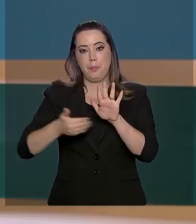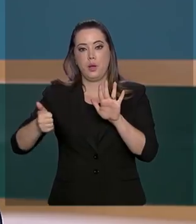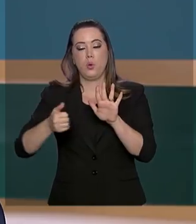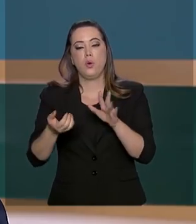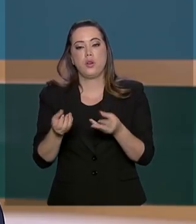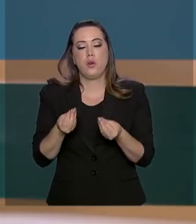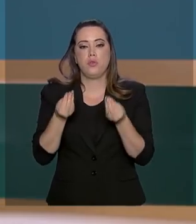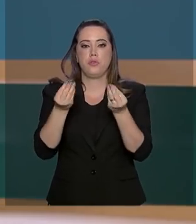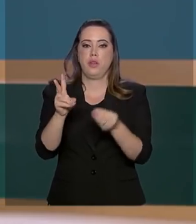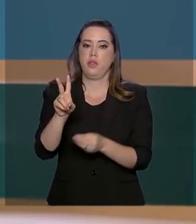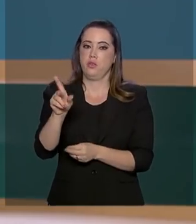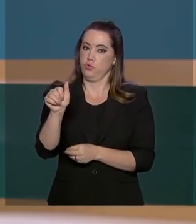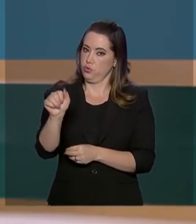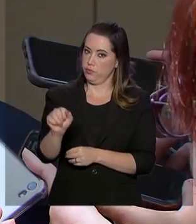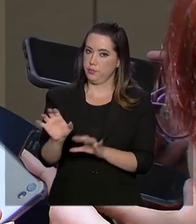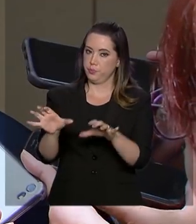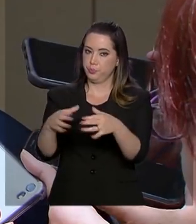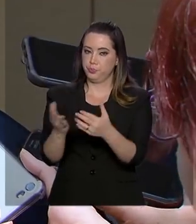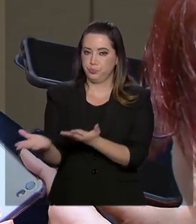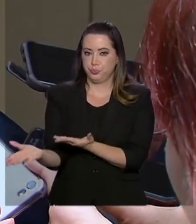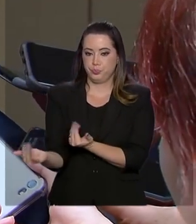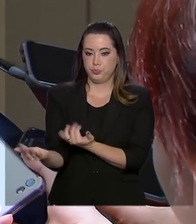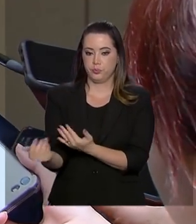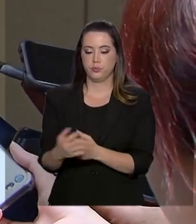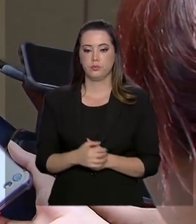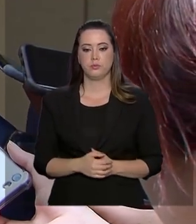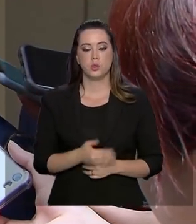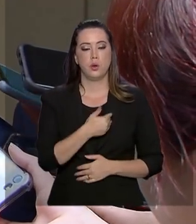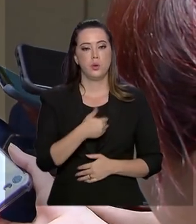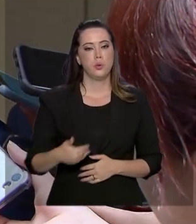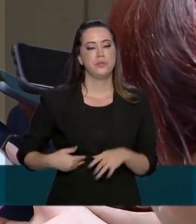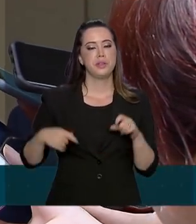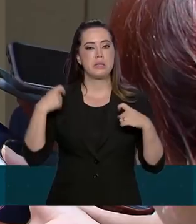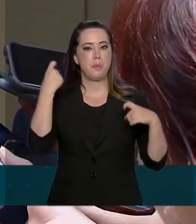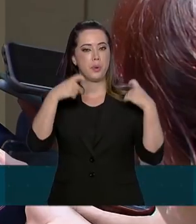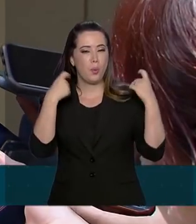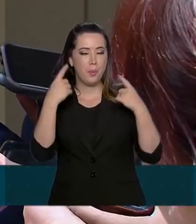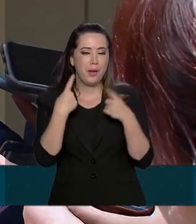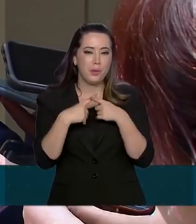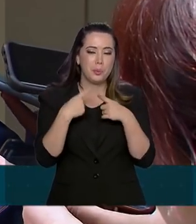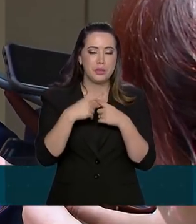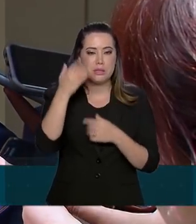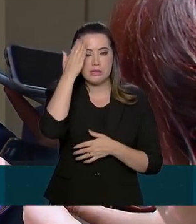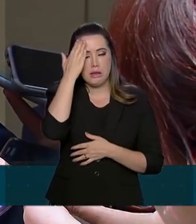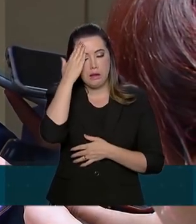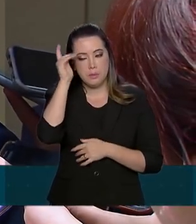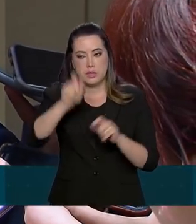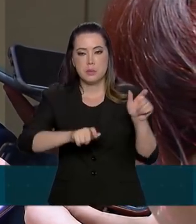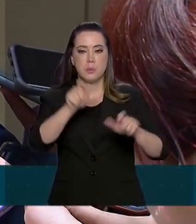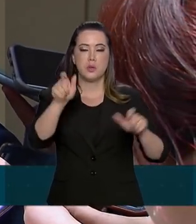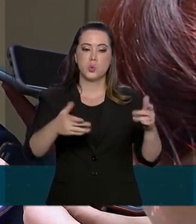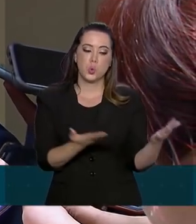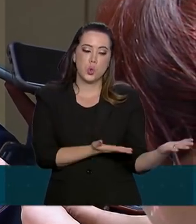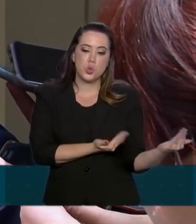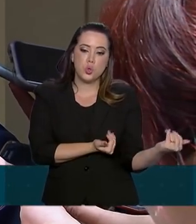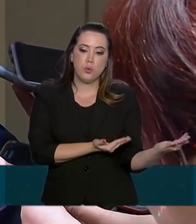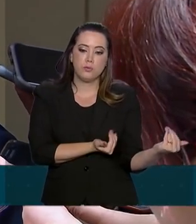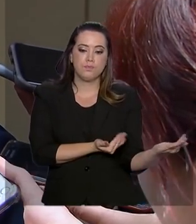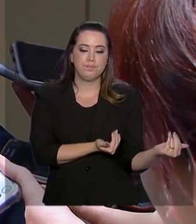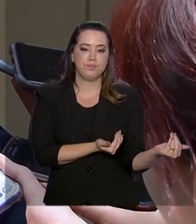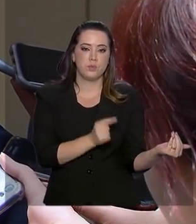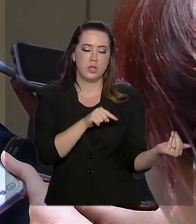vagas para este segmento. O governo está preocupado porque sabe que as pessoas que são jovens,